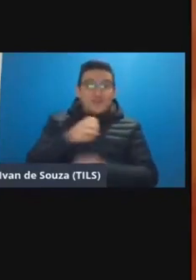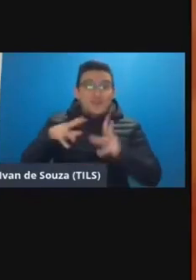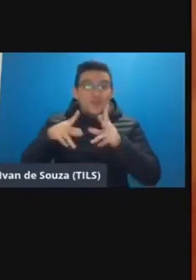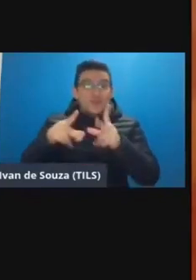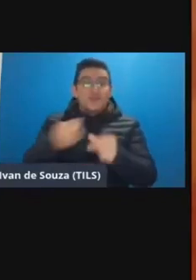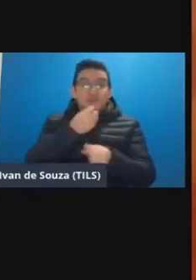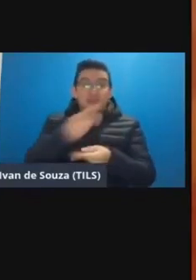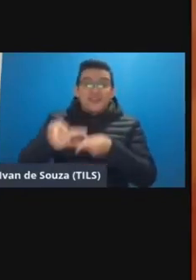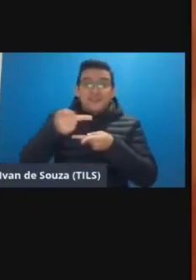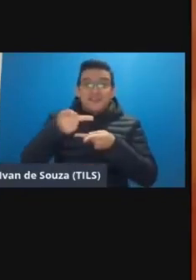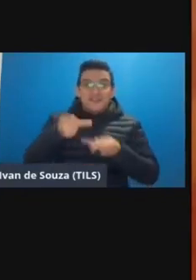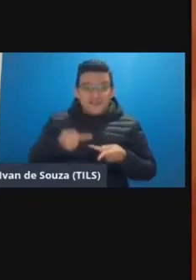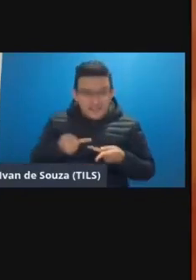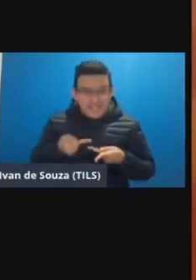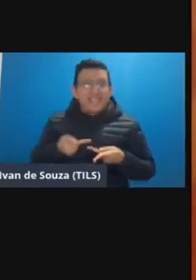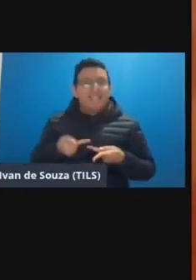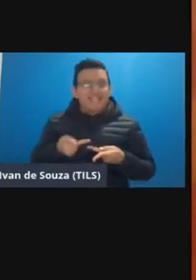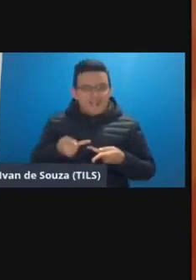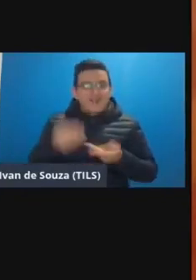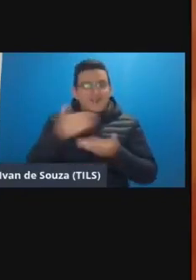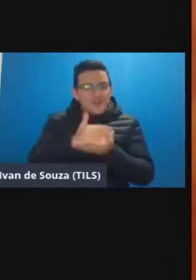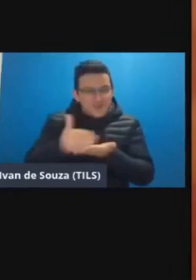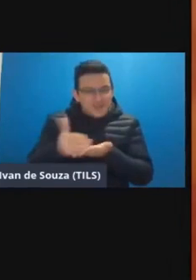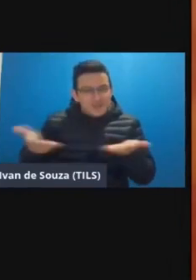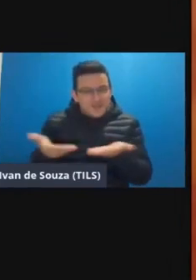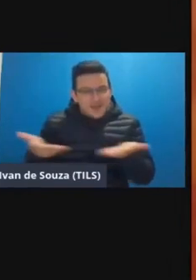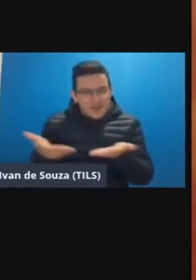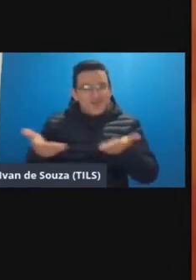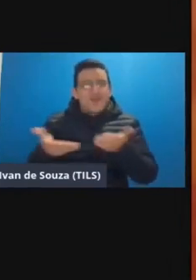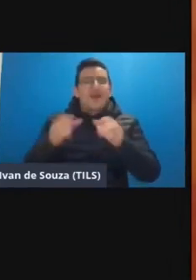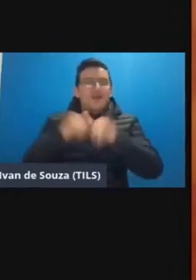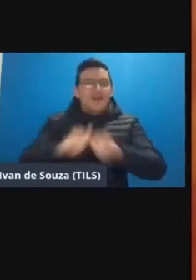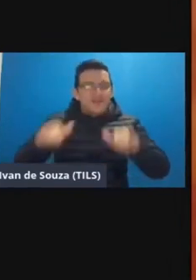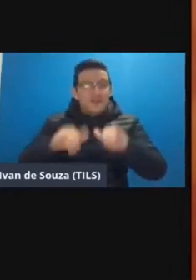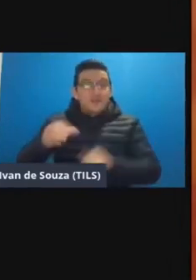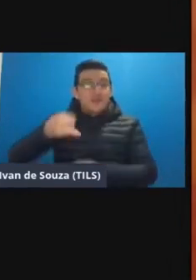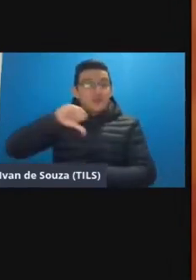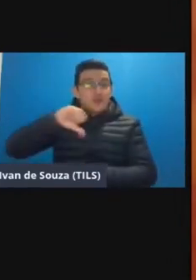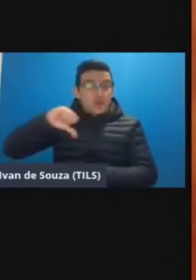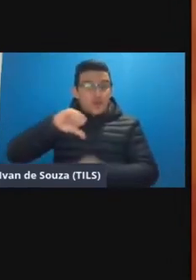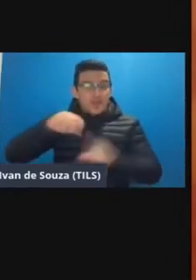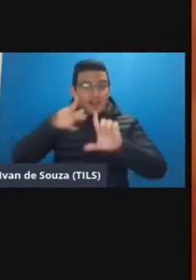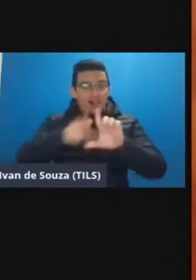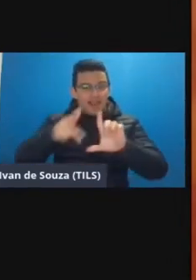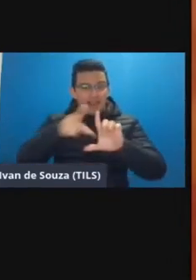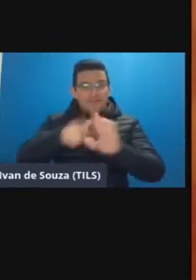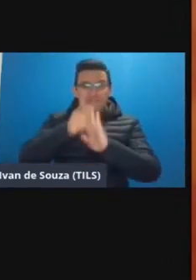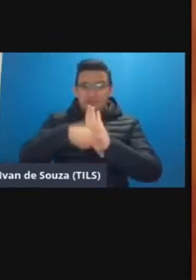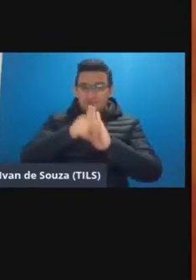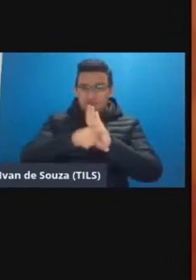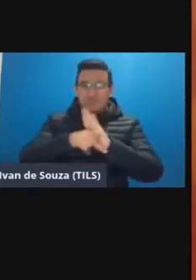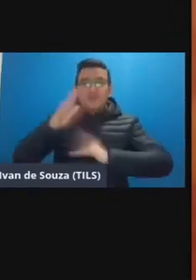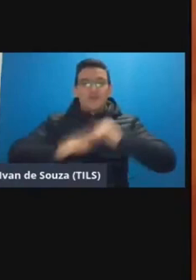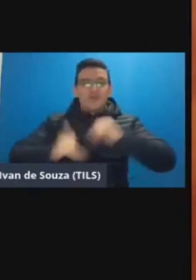todos bem-vindos todas bem-vindas começamos agora a transmissão da nossa nona live do projeto de qualificação